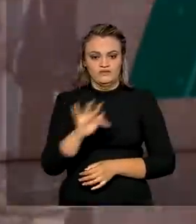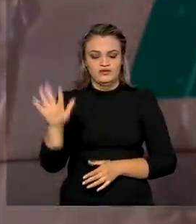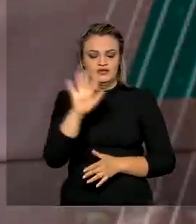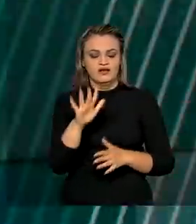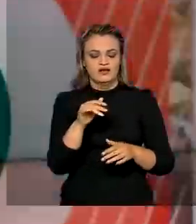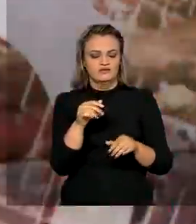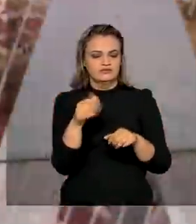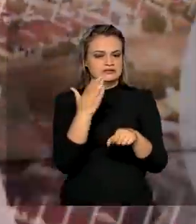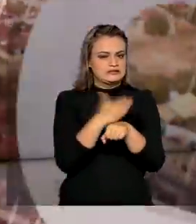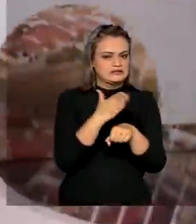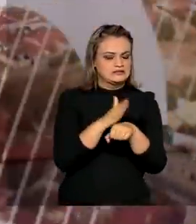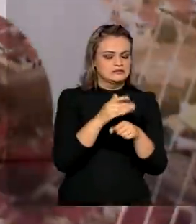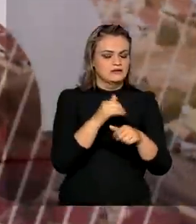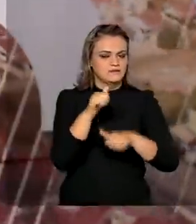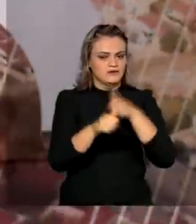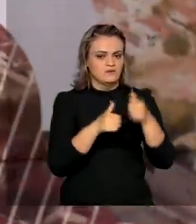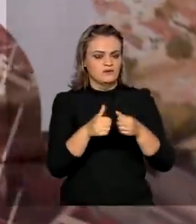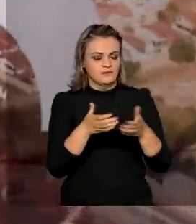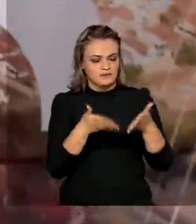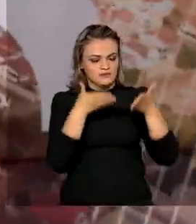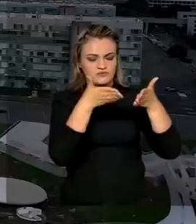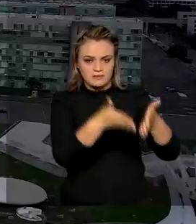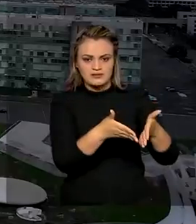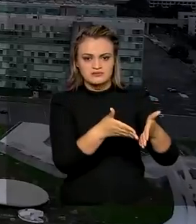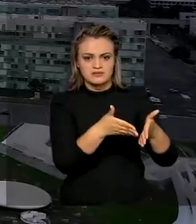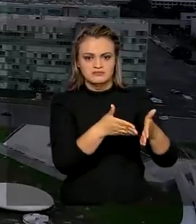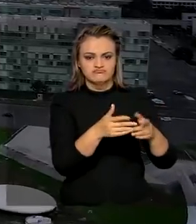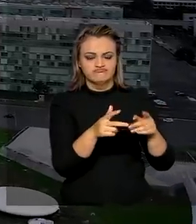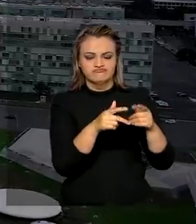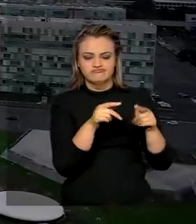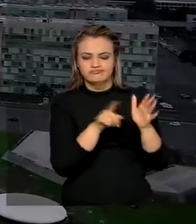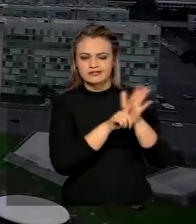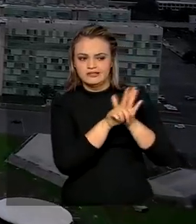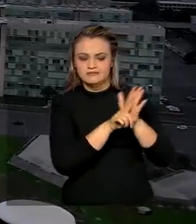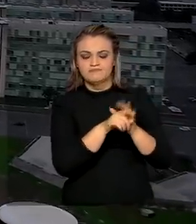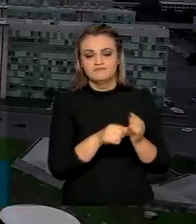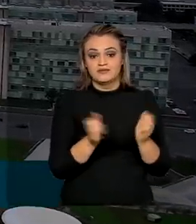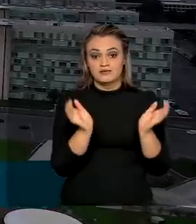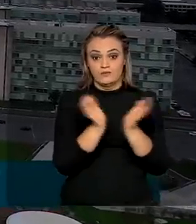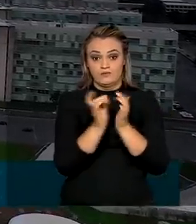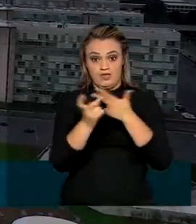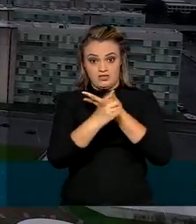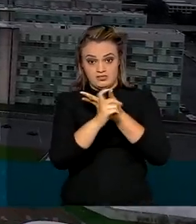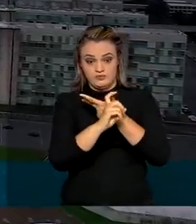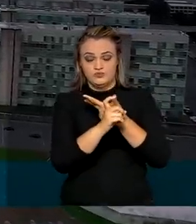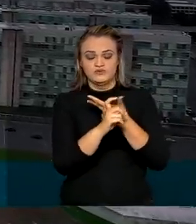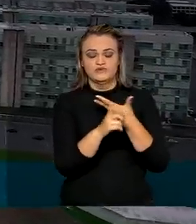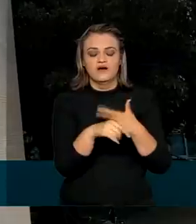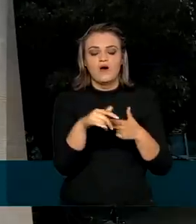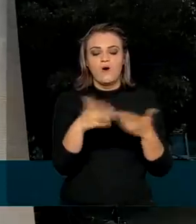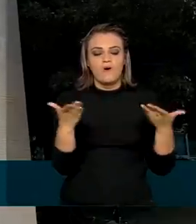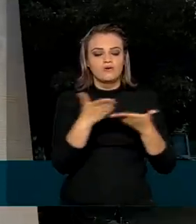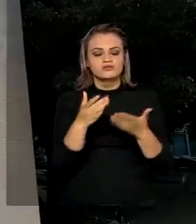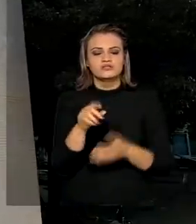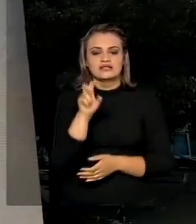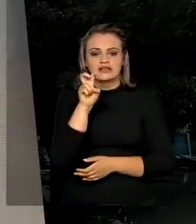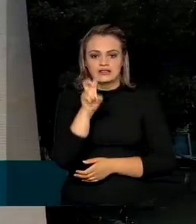critérios técnicos para a ocupação das funções. Um poder executivo tem hoje, em todo o país,